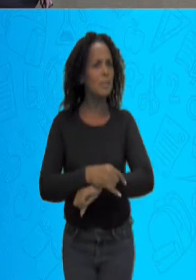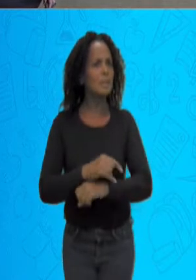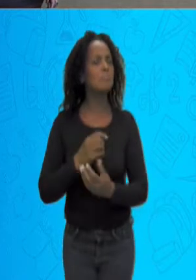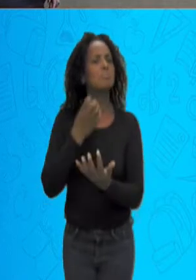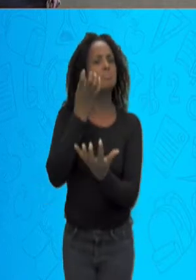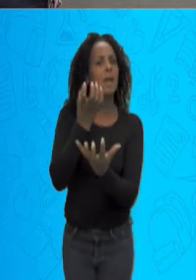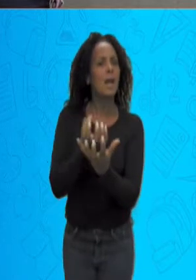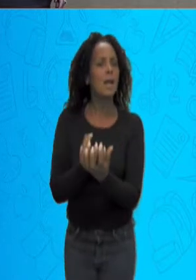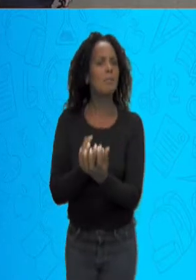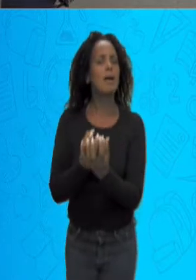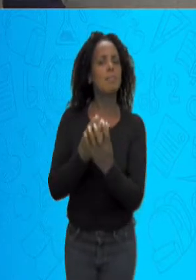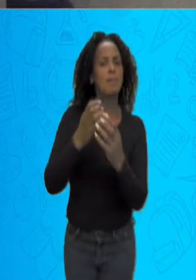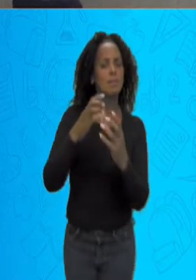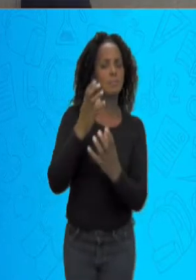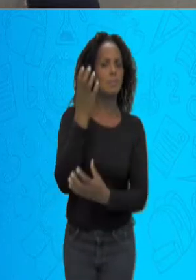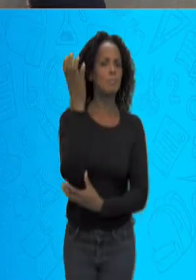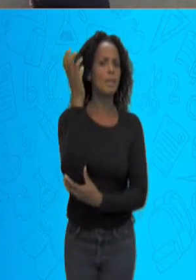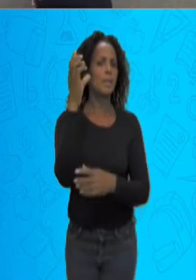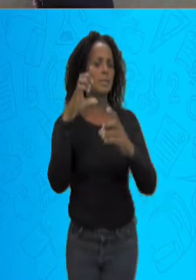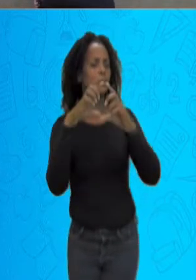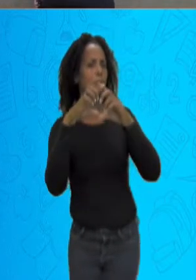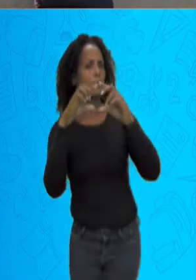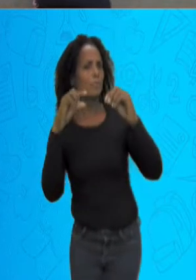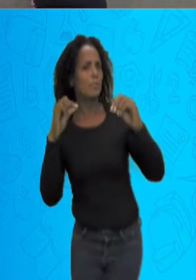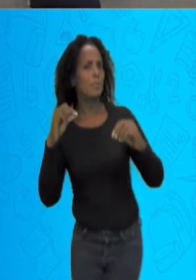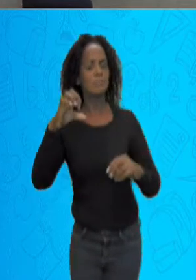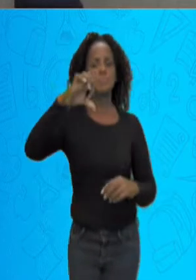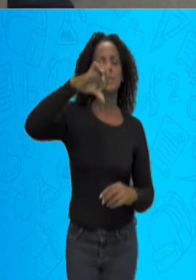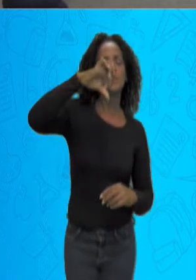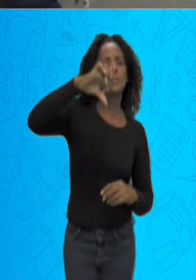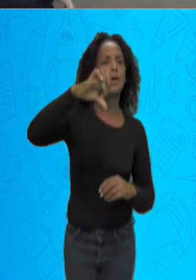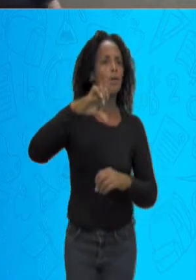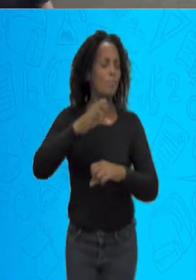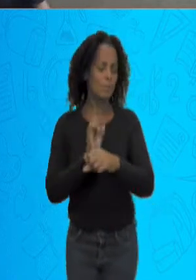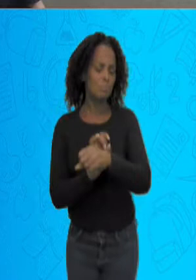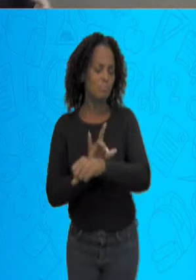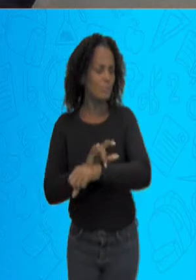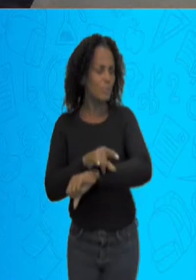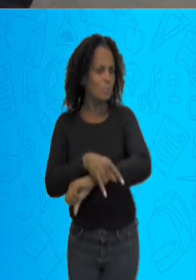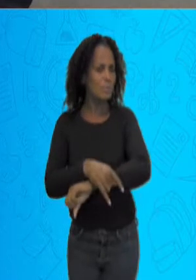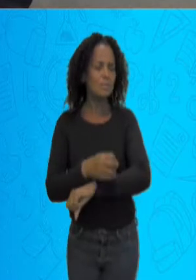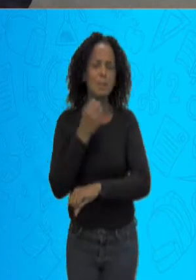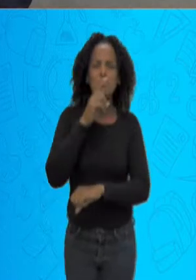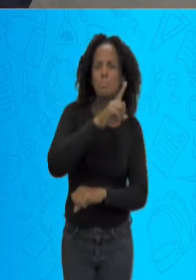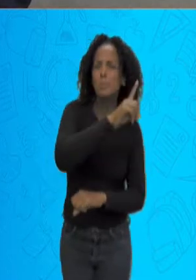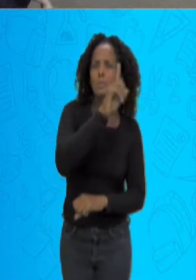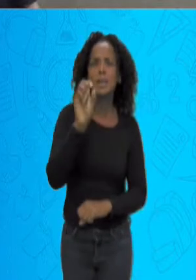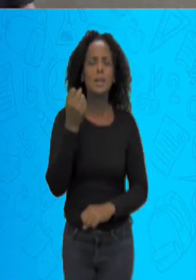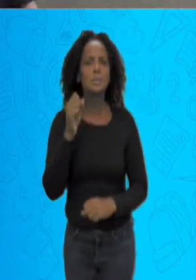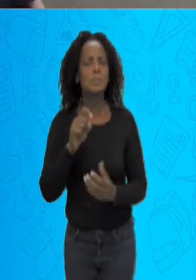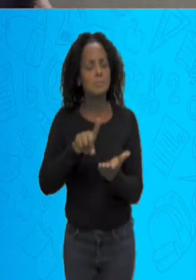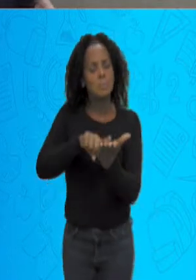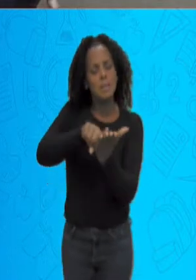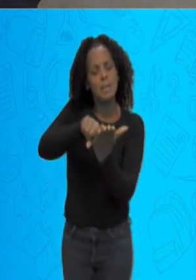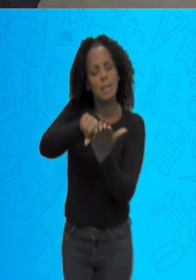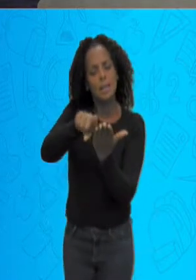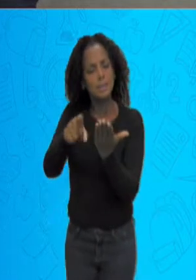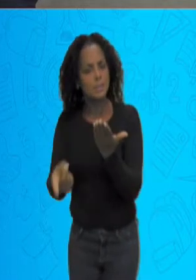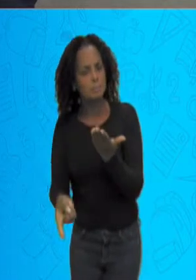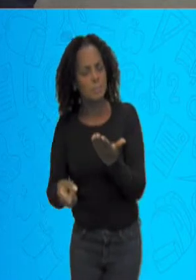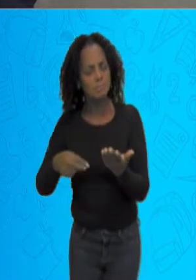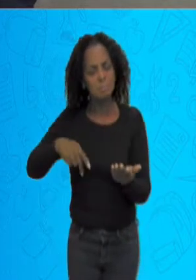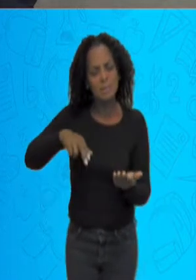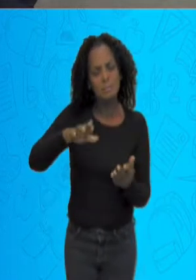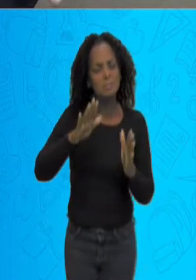carregam a pétala. Olha aqui, gente. As nove formigas. Dão bom dia às oito lesmas que andam